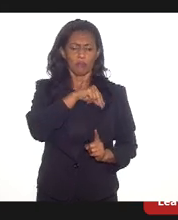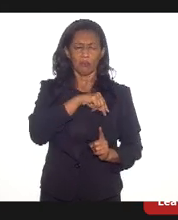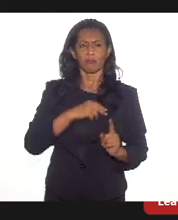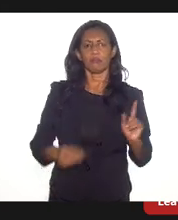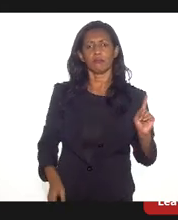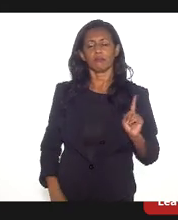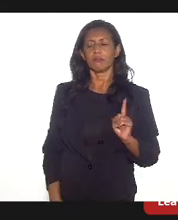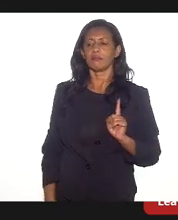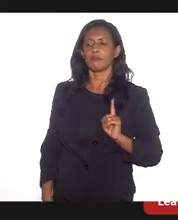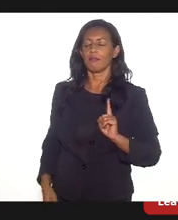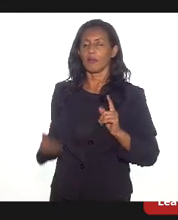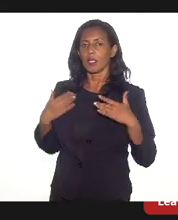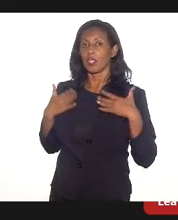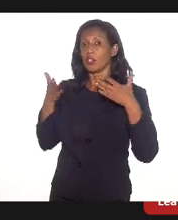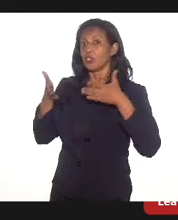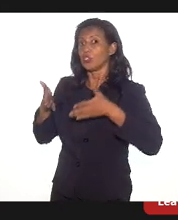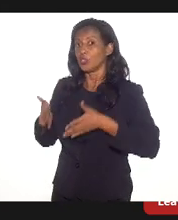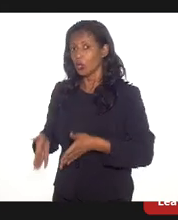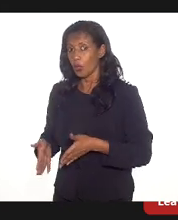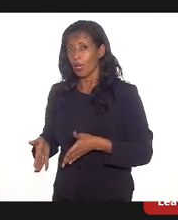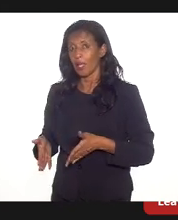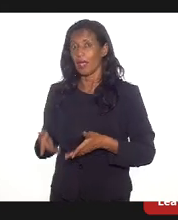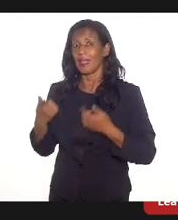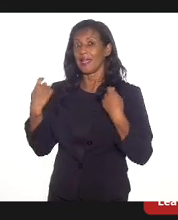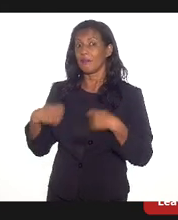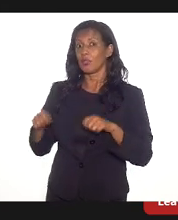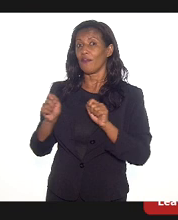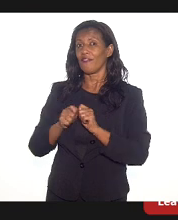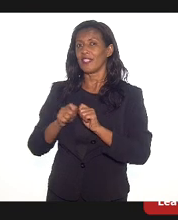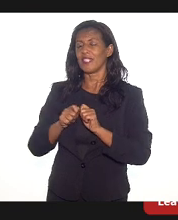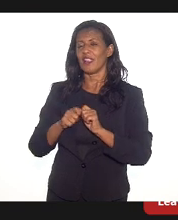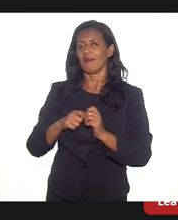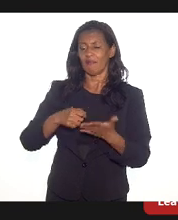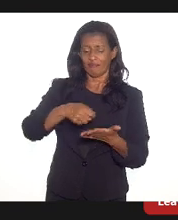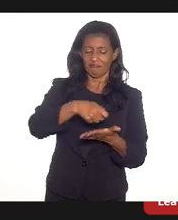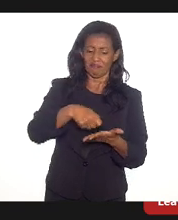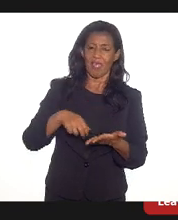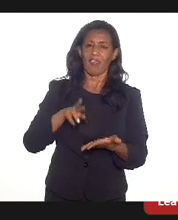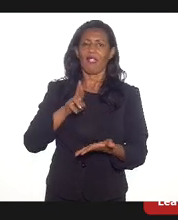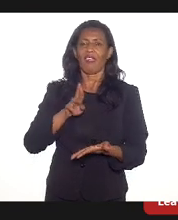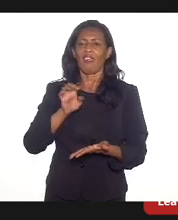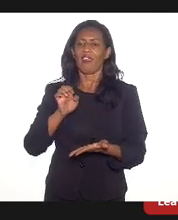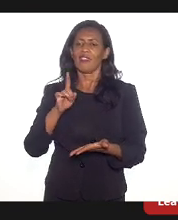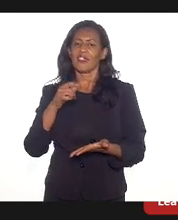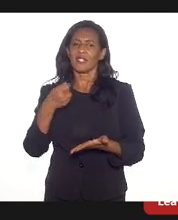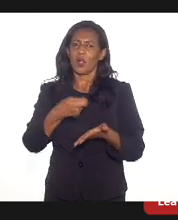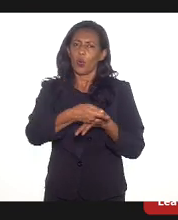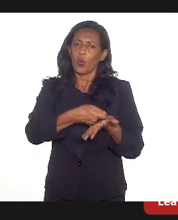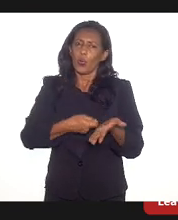conforme foi solicitado e lá ele teve que fazer uma pequena redação, uma redaçãozinha simples.